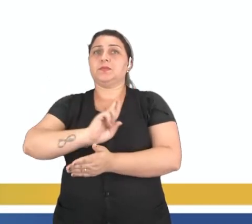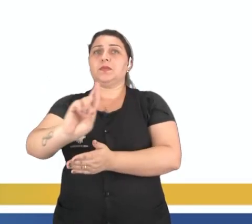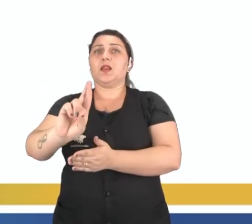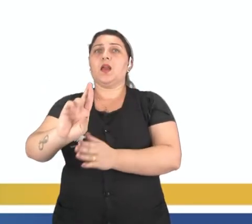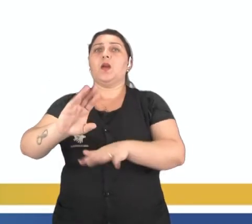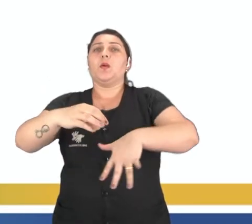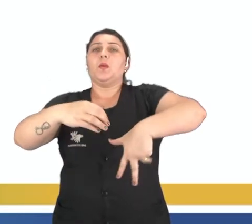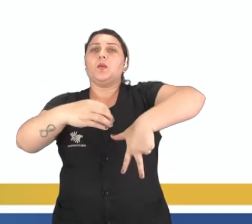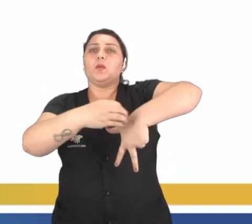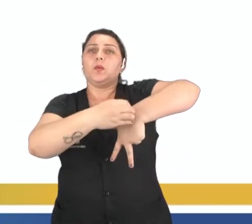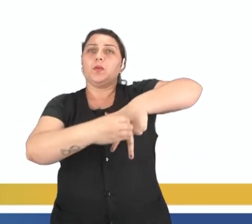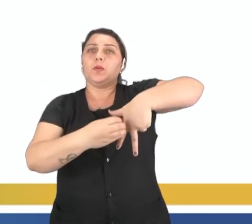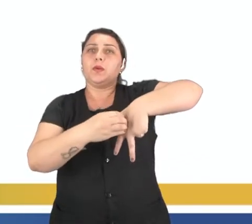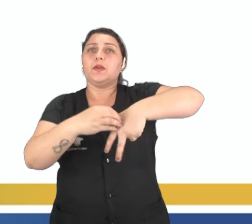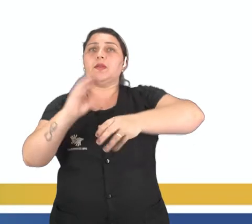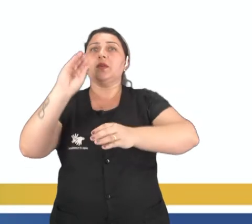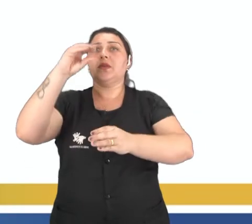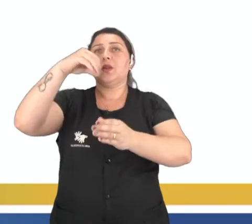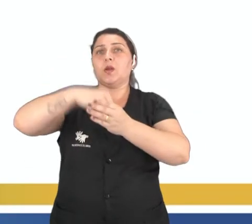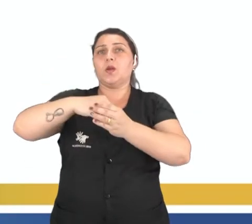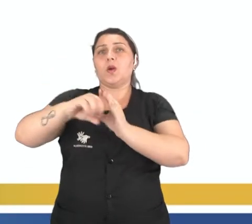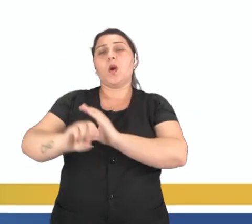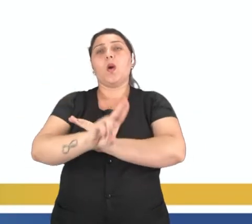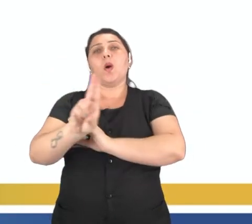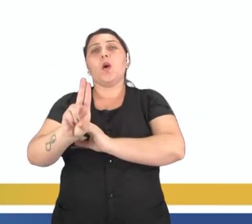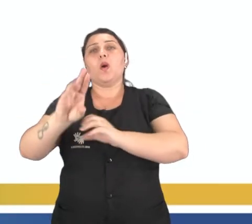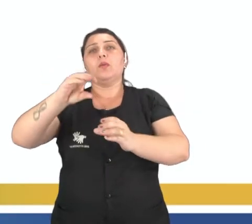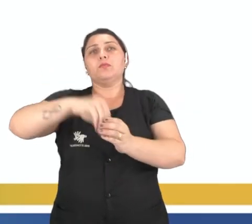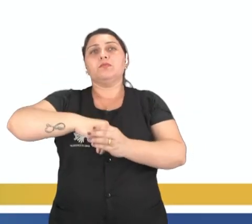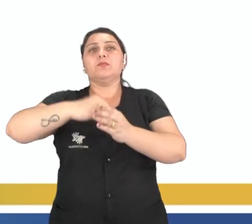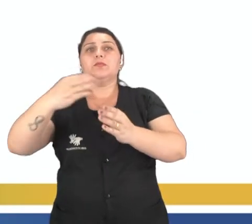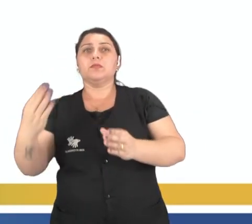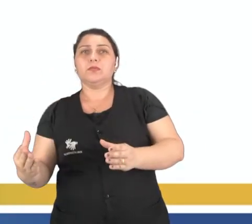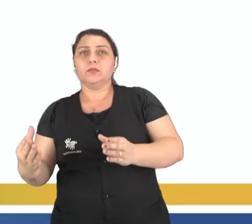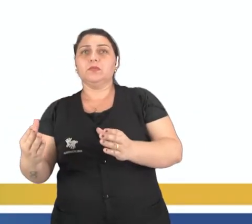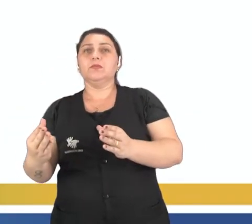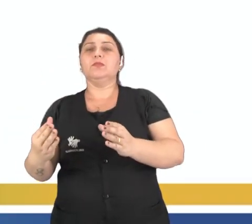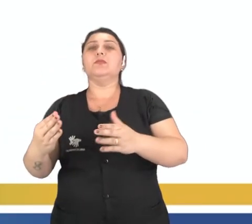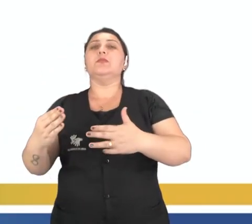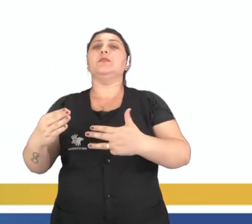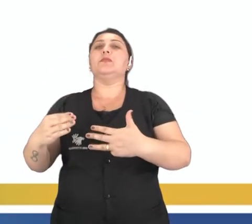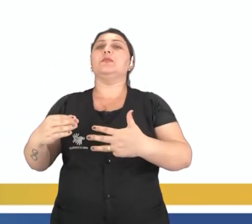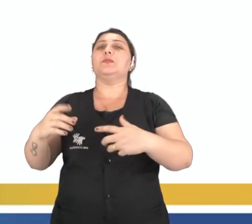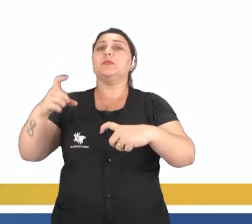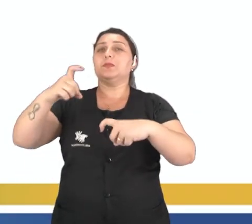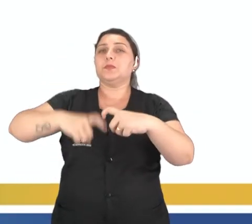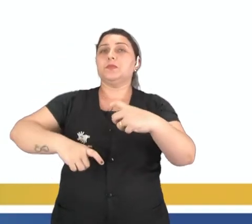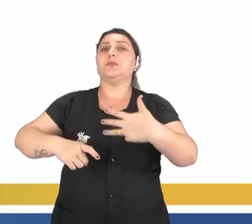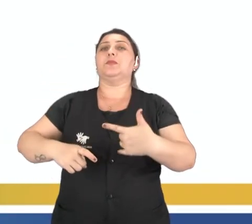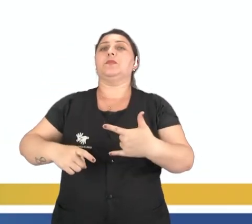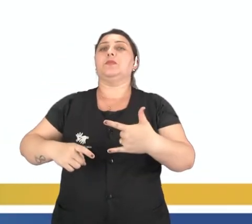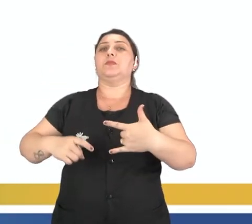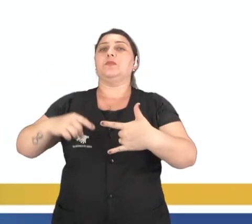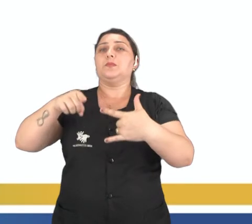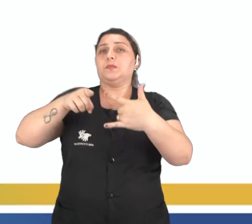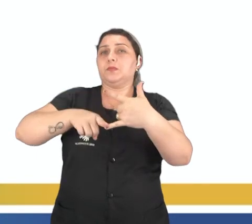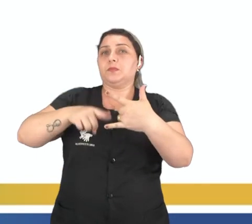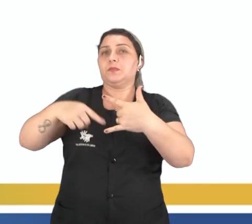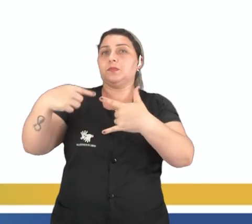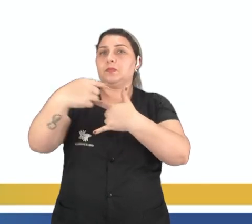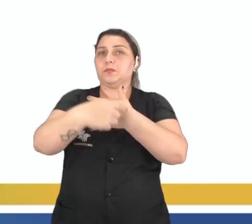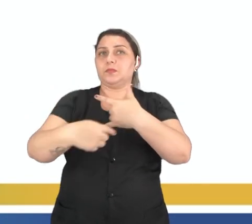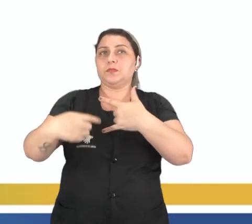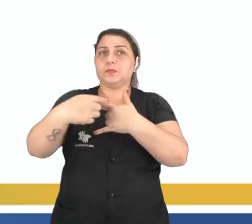representa os órgãos internos ou externos do aparelho reprodutor feminino? Vamos primeiro pra